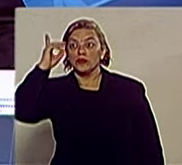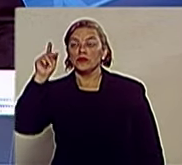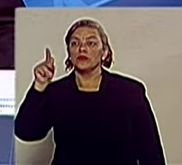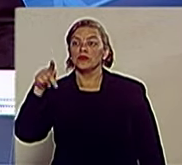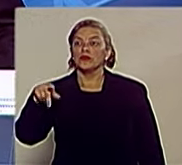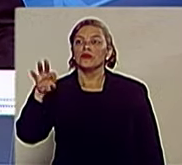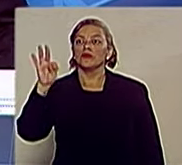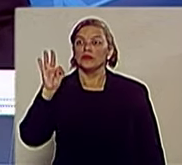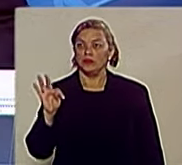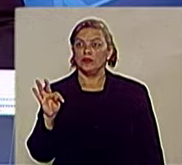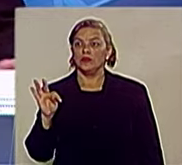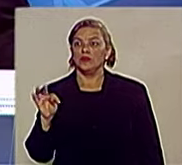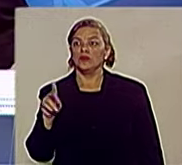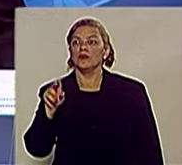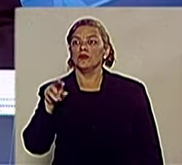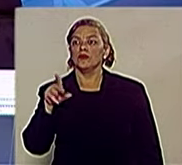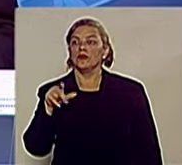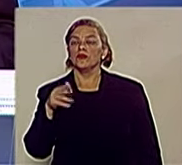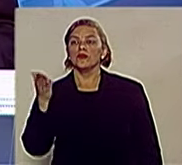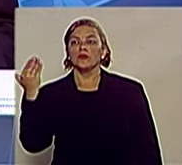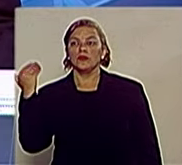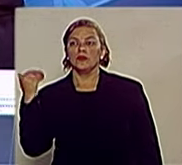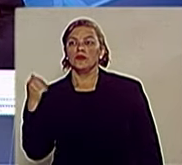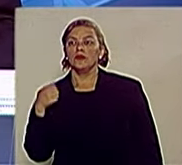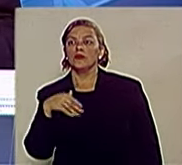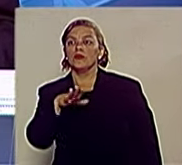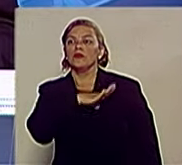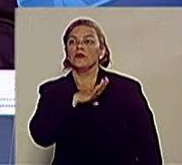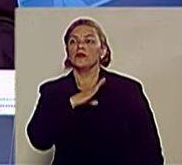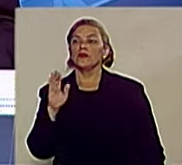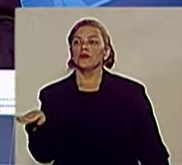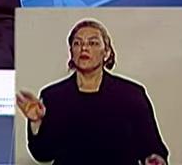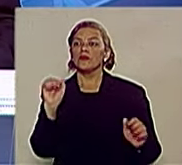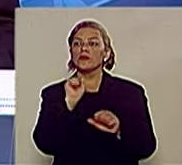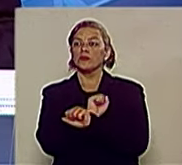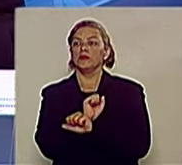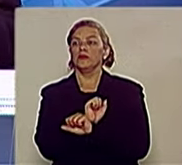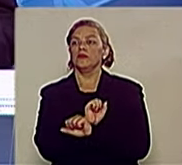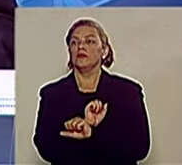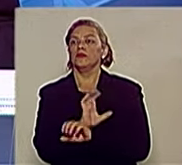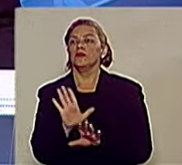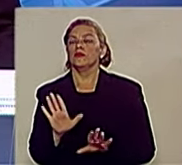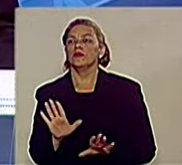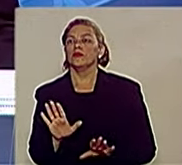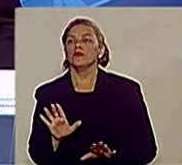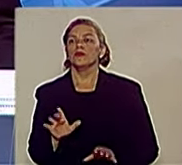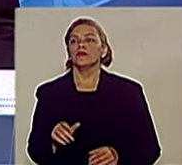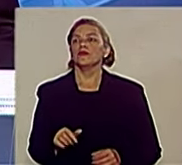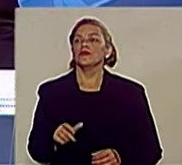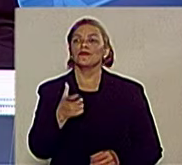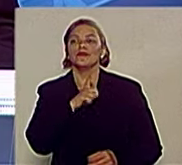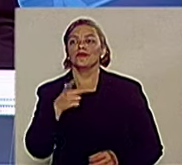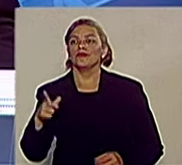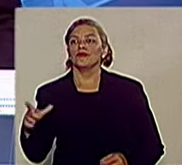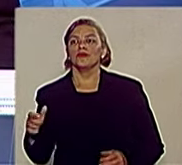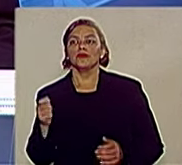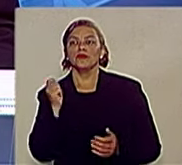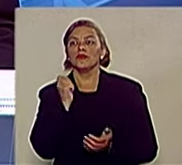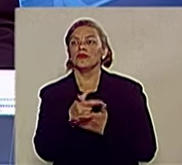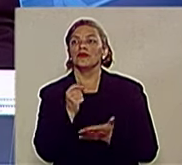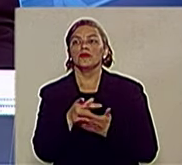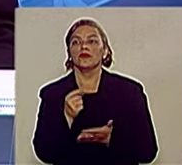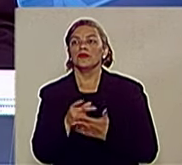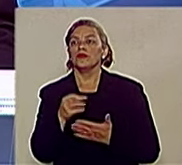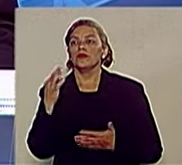eleições, a cidade parou. Parou porque não conseguia honrar com seus pagamentos. O país parou e tudo